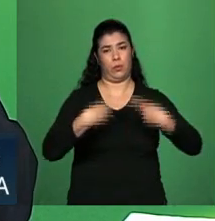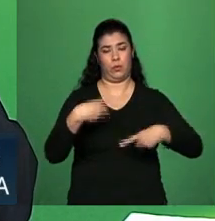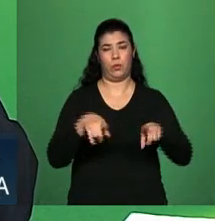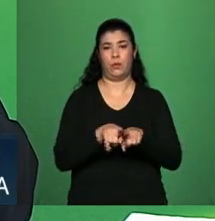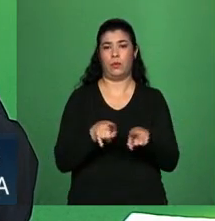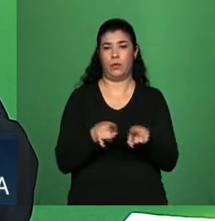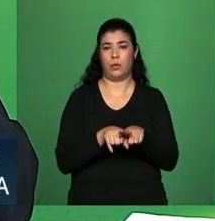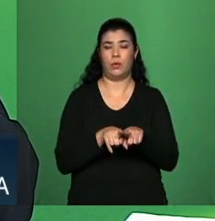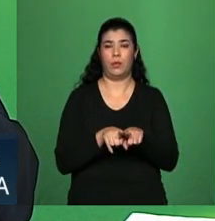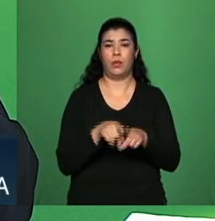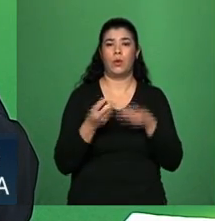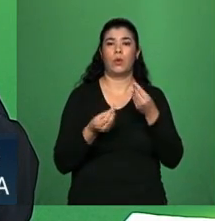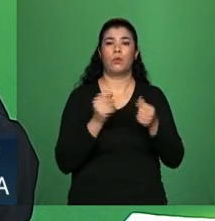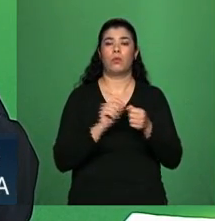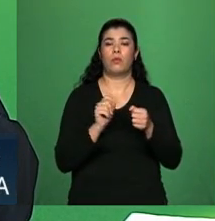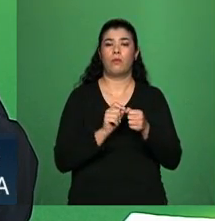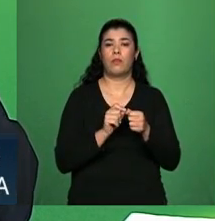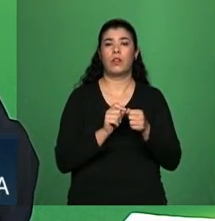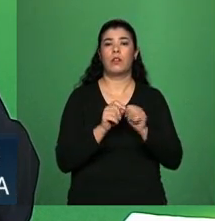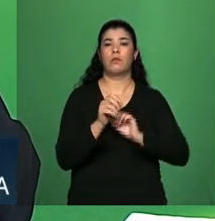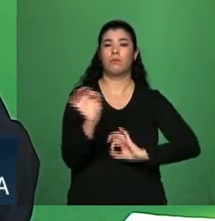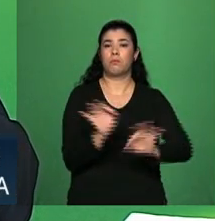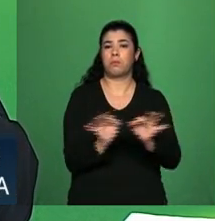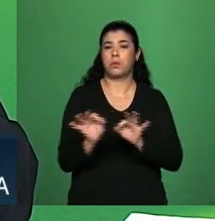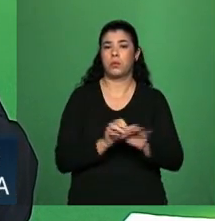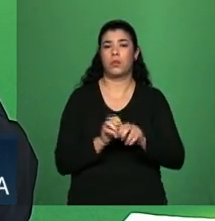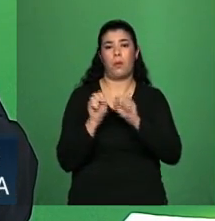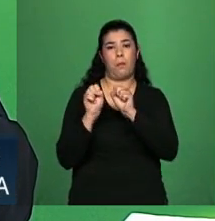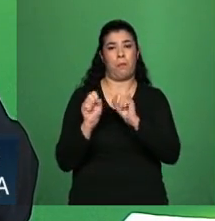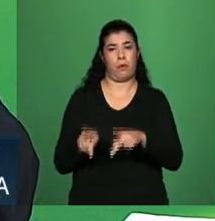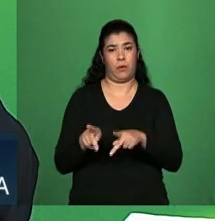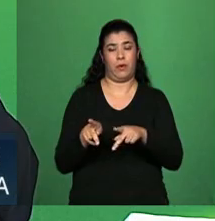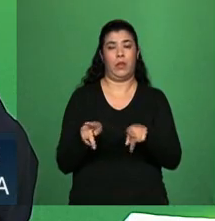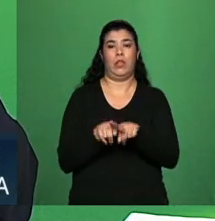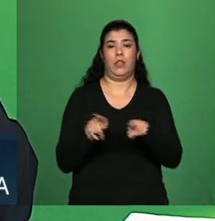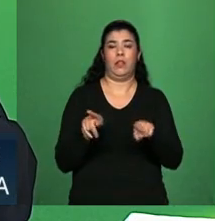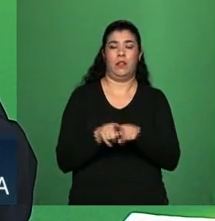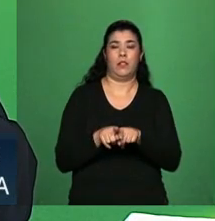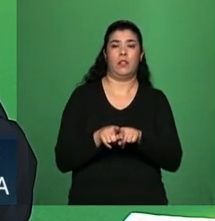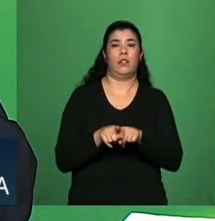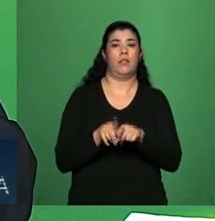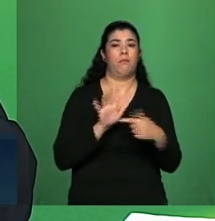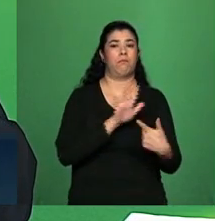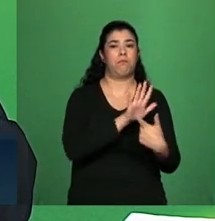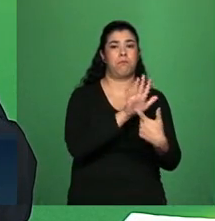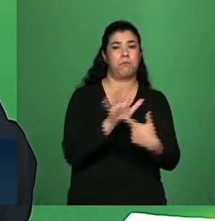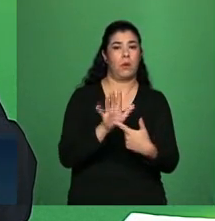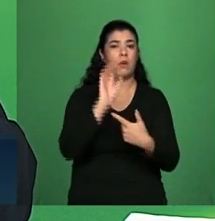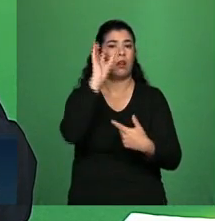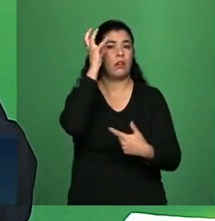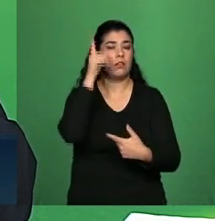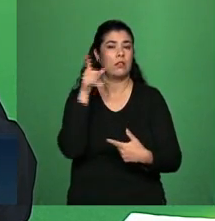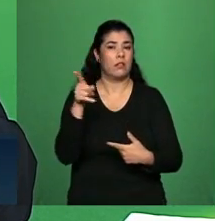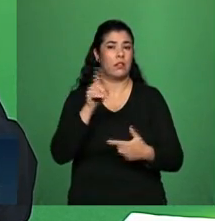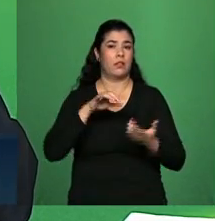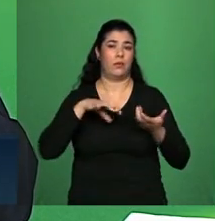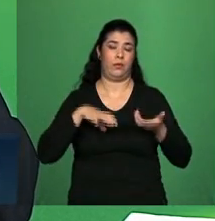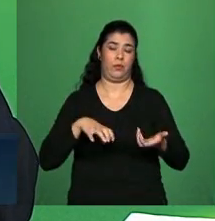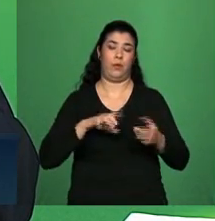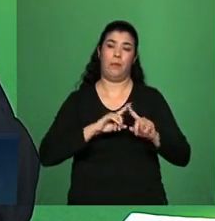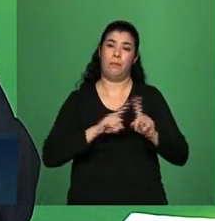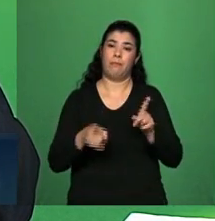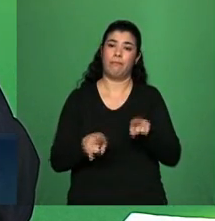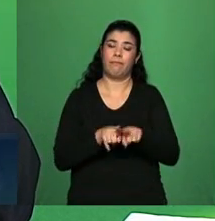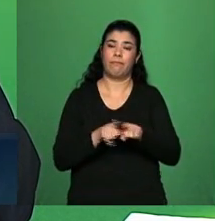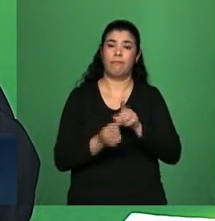das aposentadorias, reflete essa decisão do Congresso, está certo? Mas